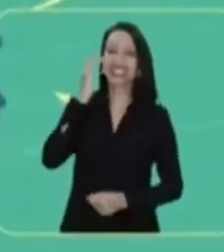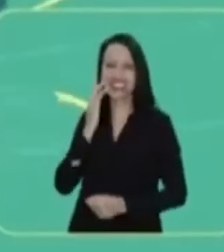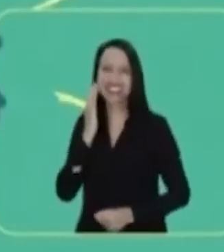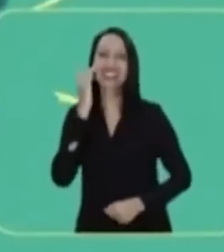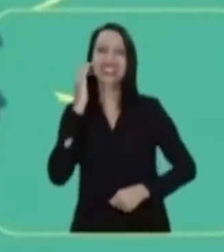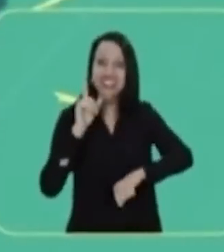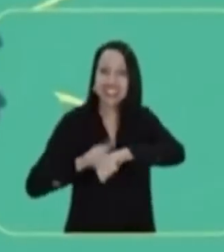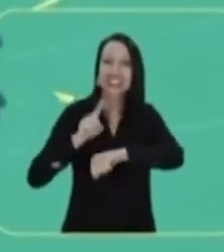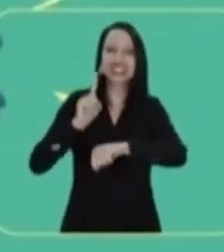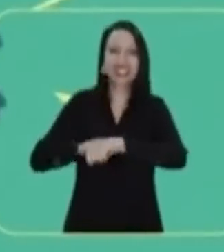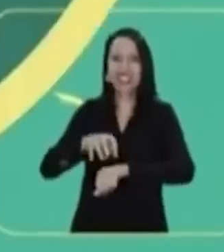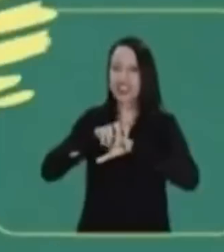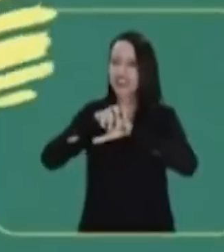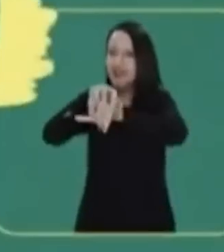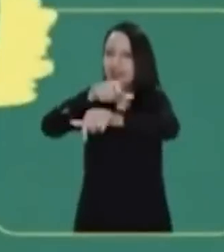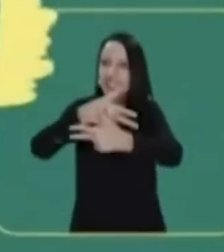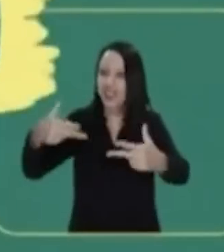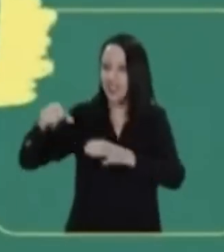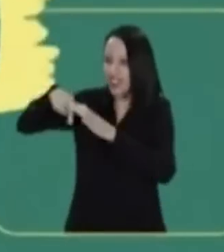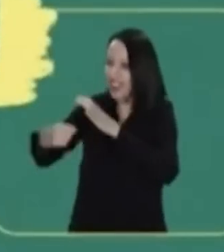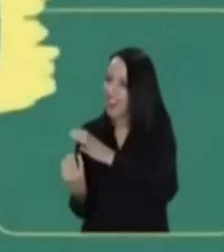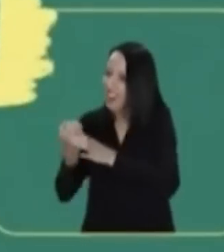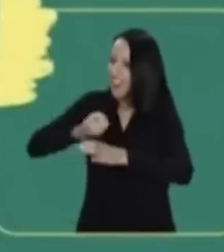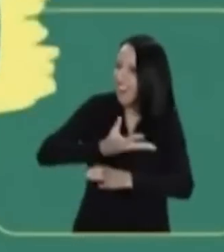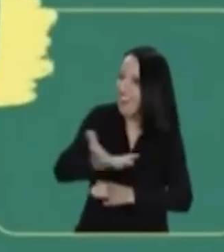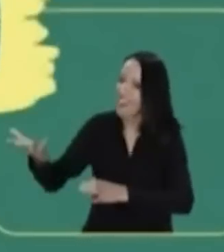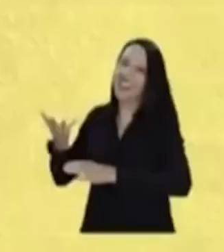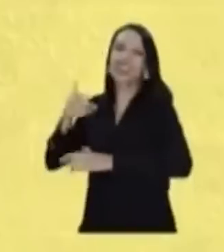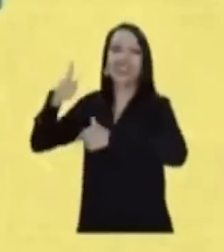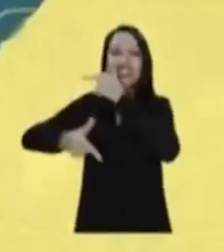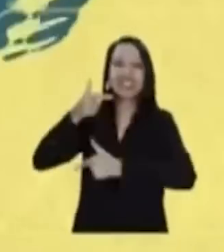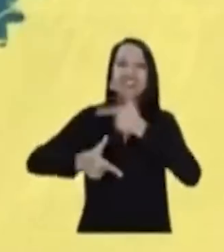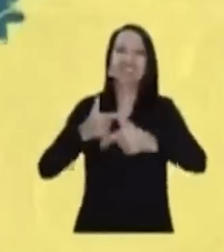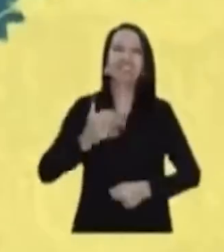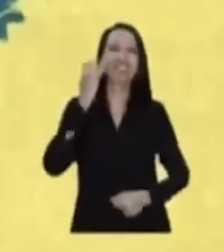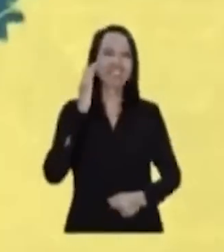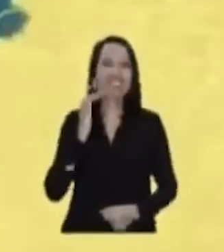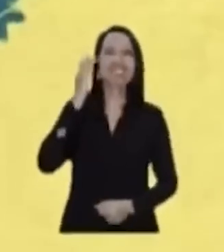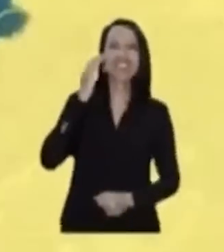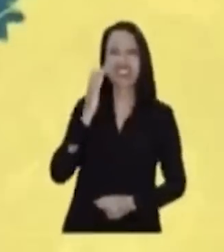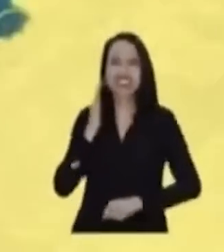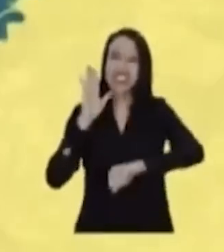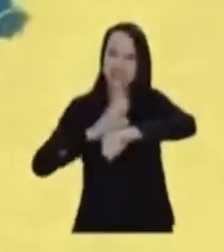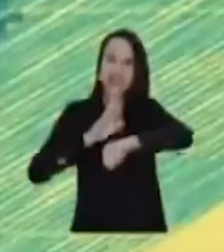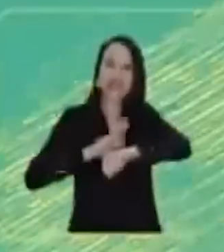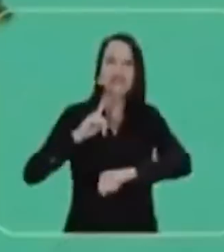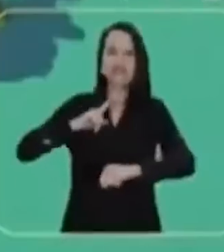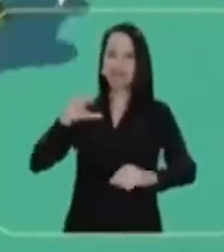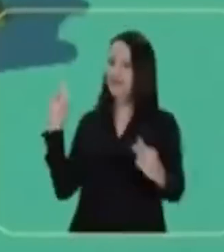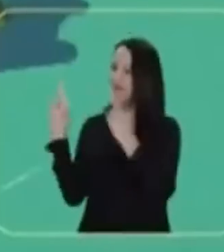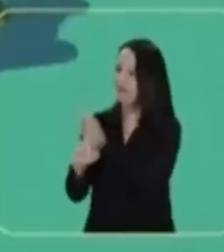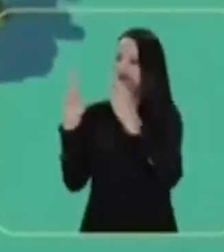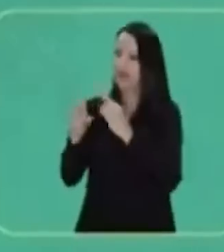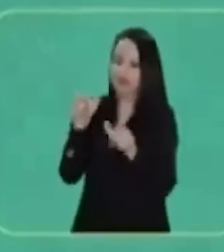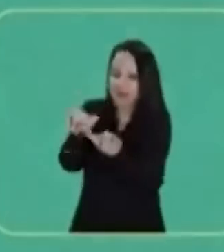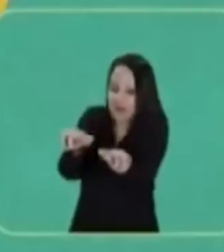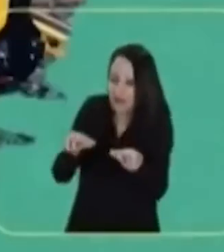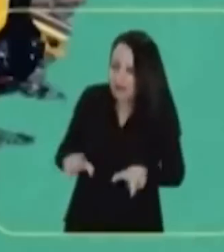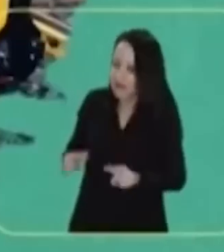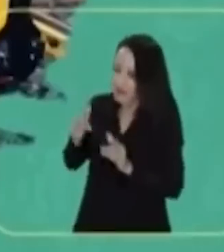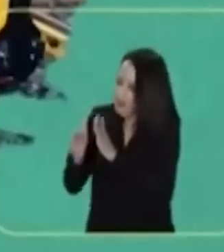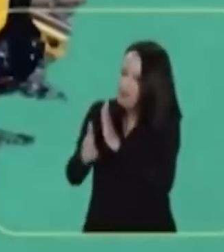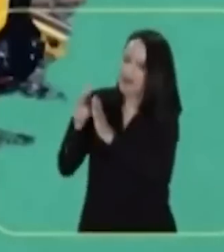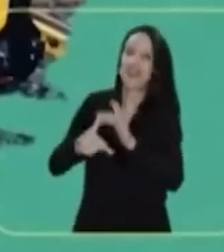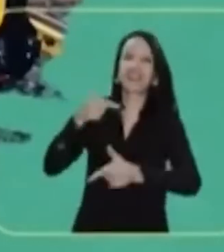do Tarcísio. Quando a gente exporta aquilo que plantou, tem o trabalho do Tarcísio. Quando tem estrada